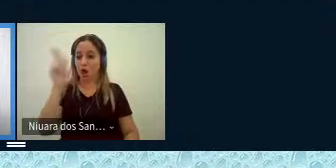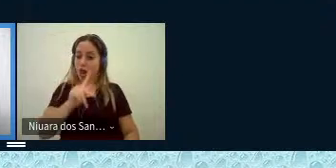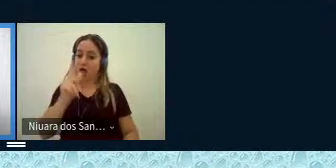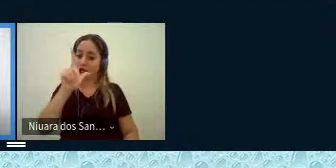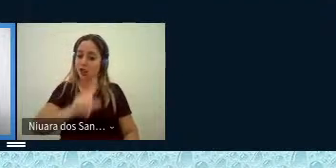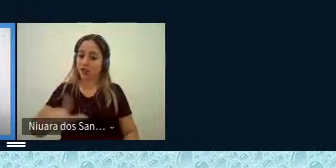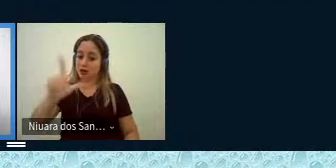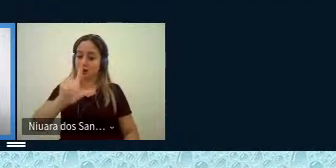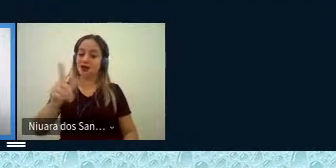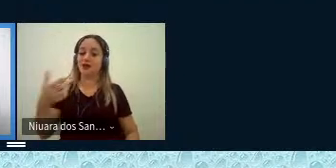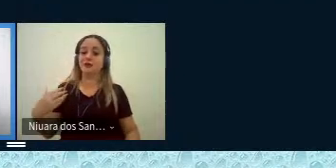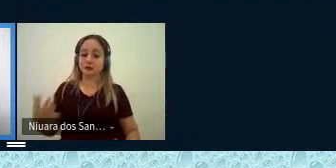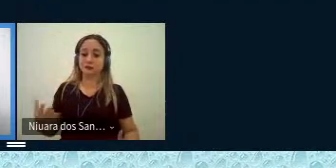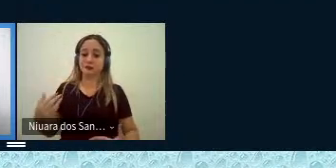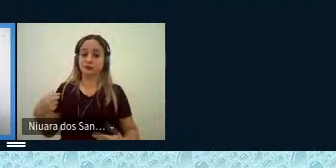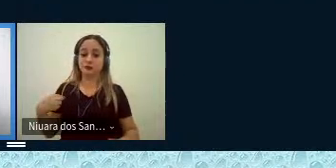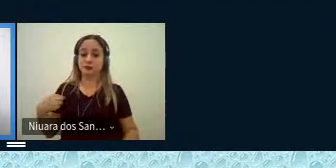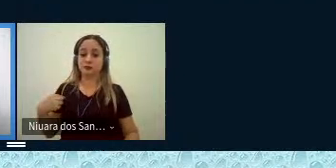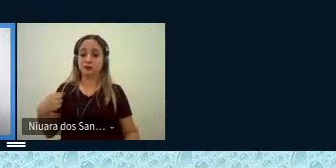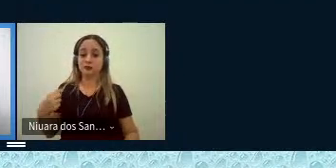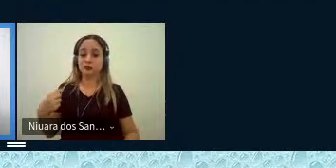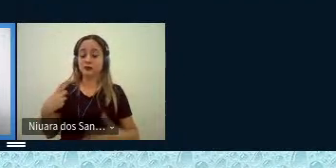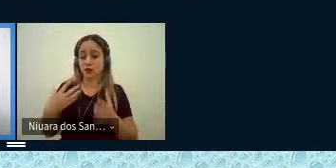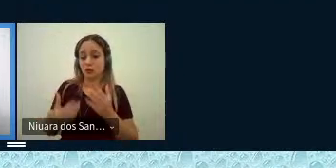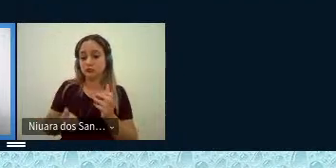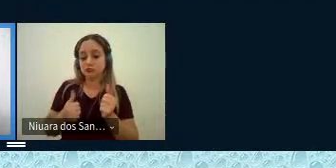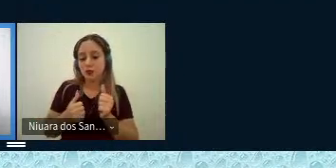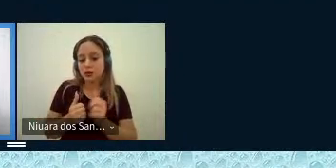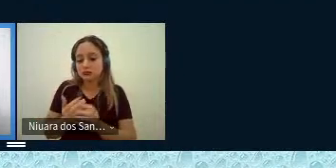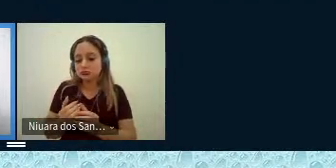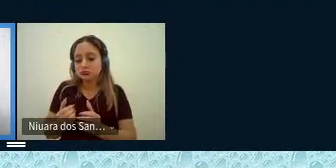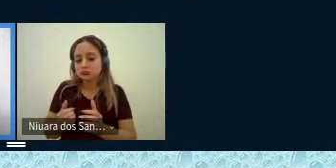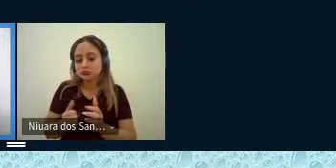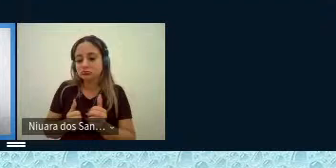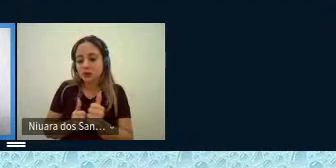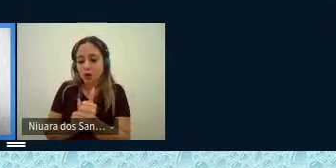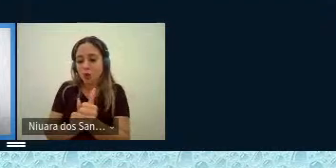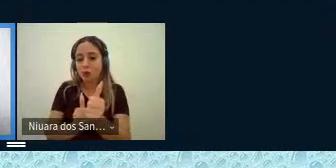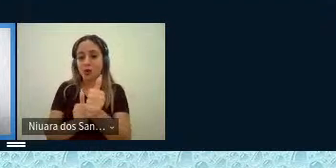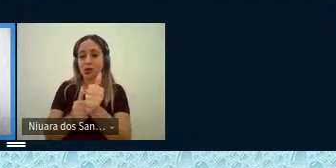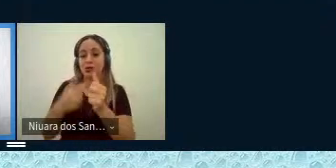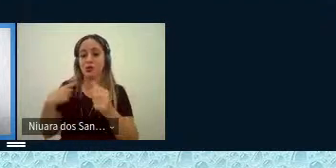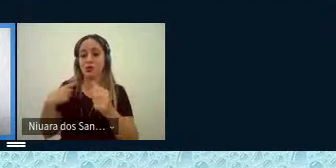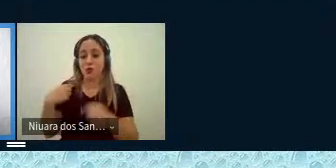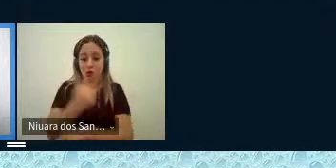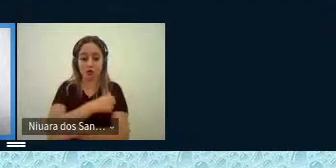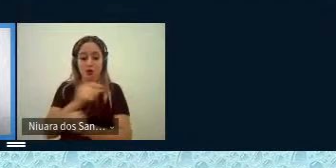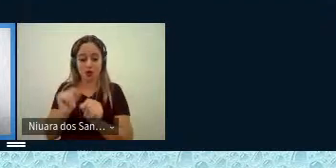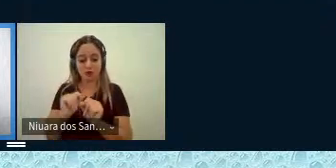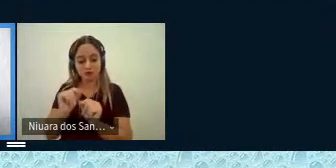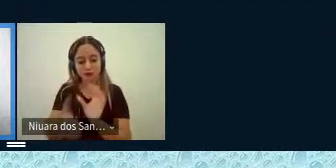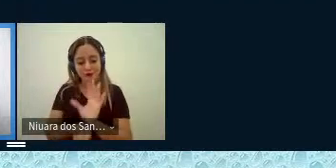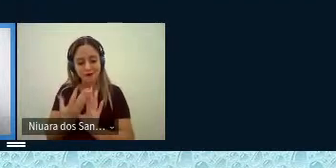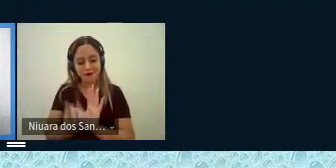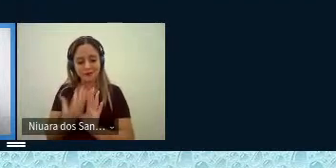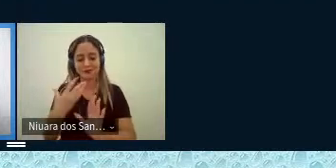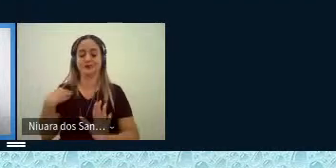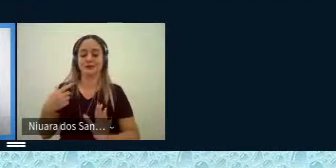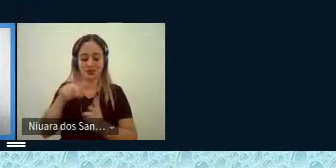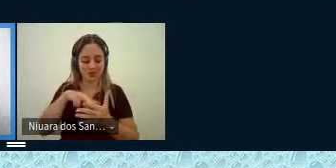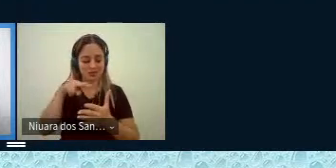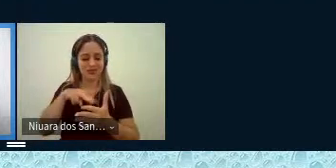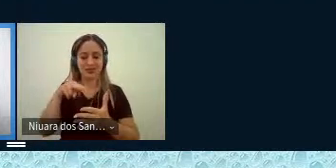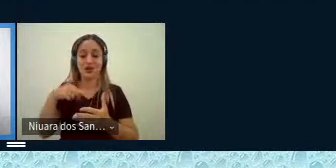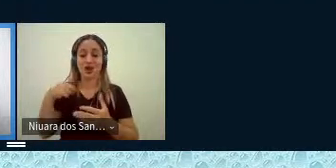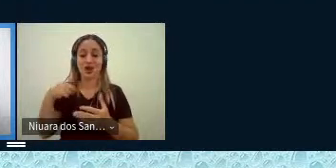também que conduzo os alunos na formação do leitor, eu fui lembrar durante a pesquisa